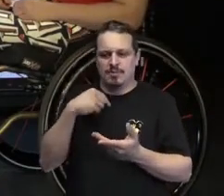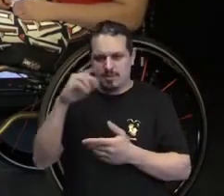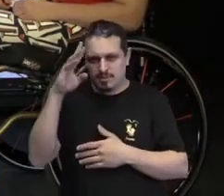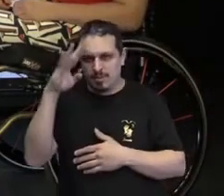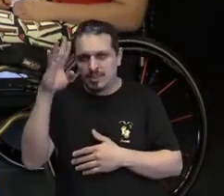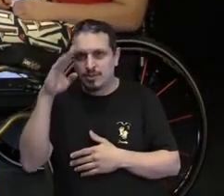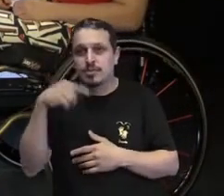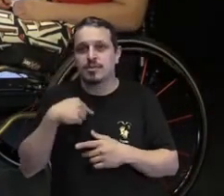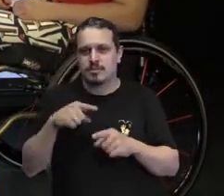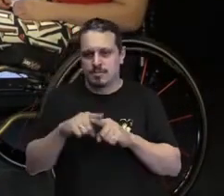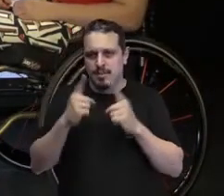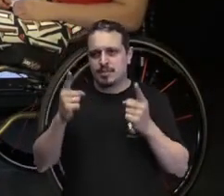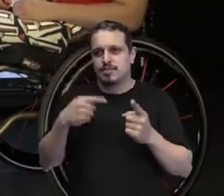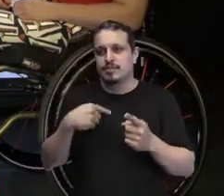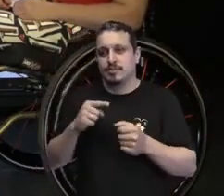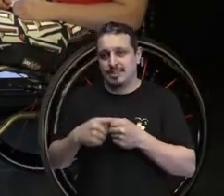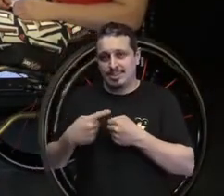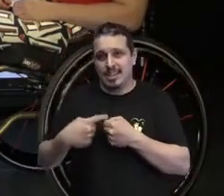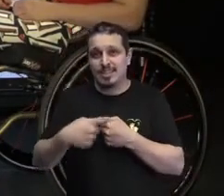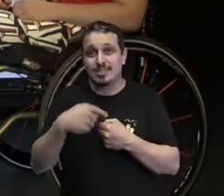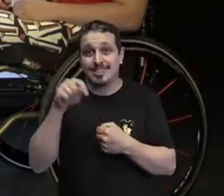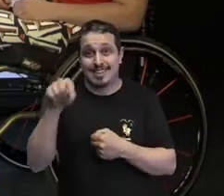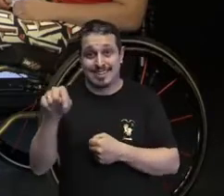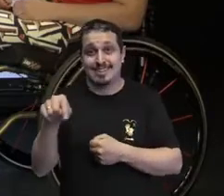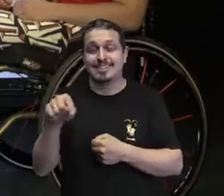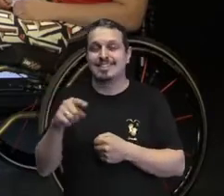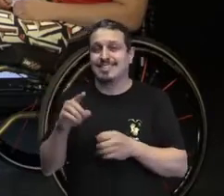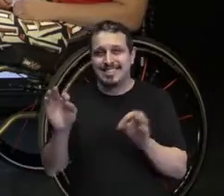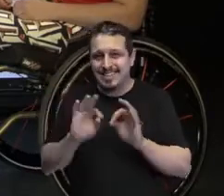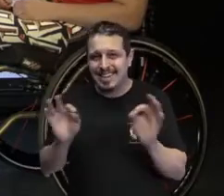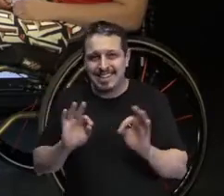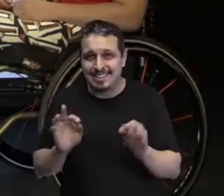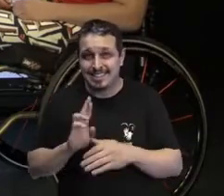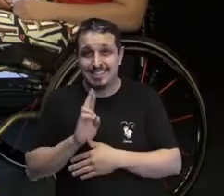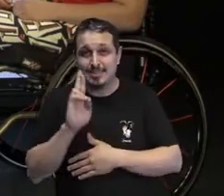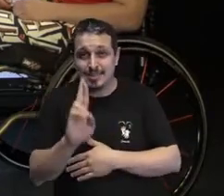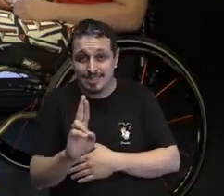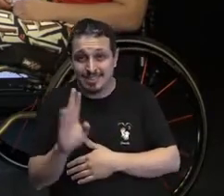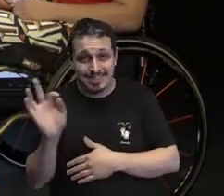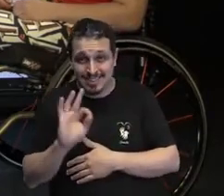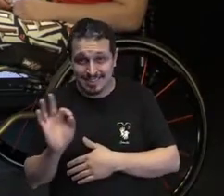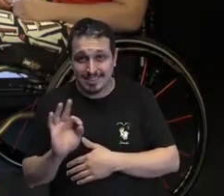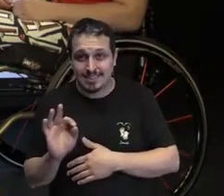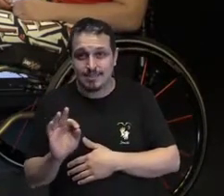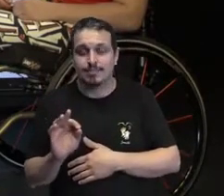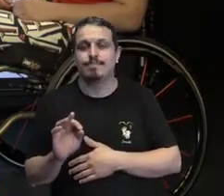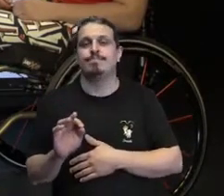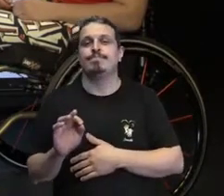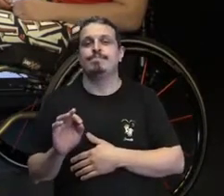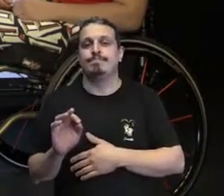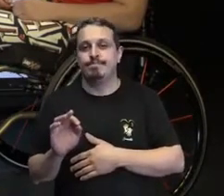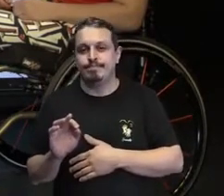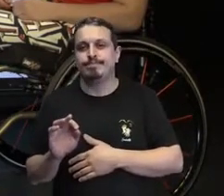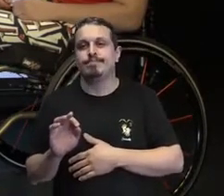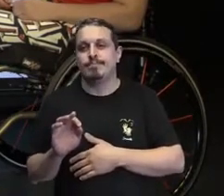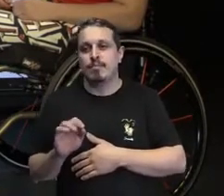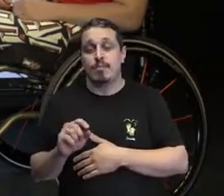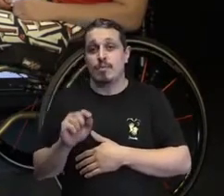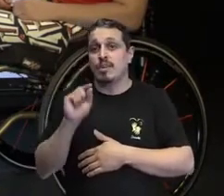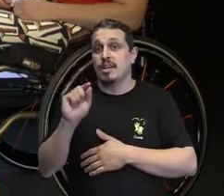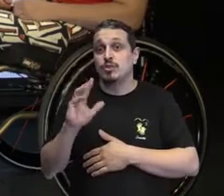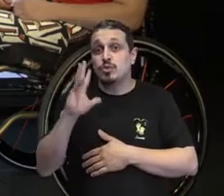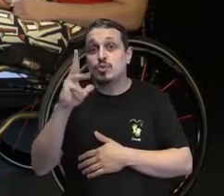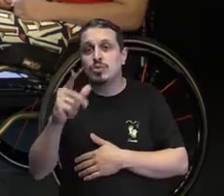das outras cidades, né. Aqui a gente não tem nenhuma representatividade. Quando tem, é muito pouco. Então, tudo que a gente faz é bem